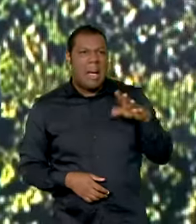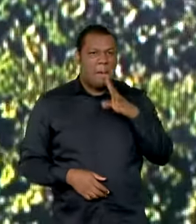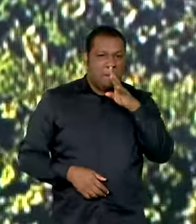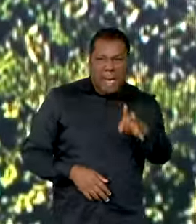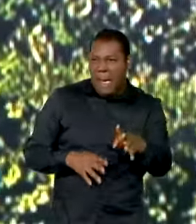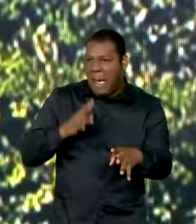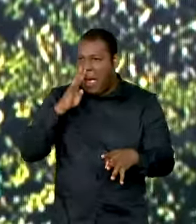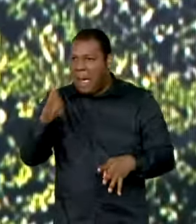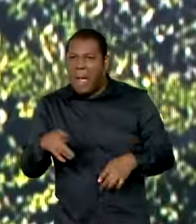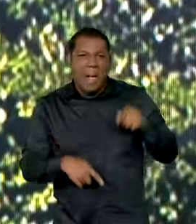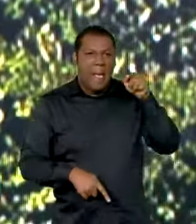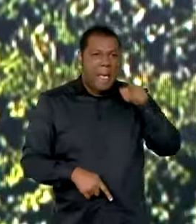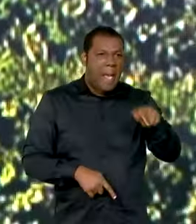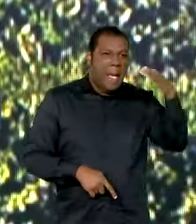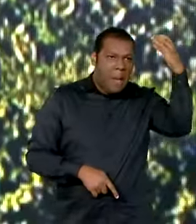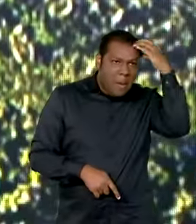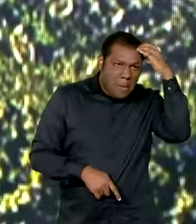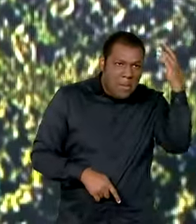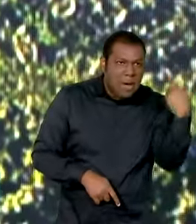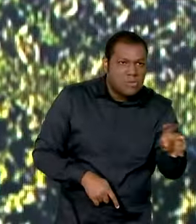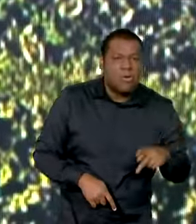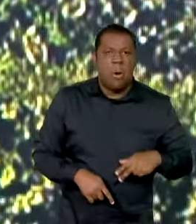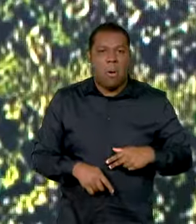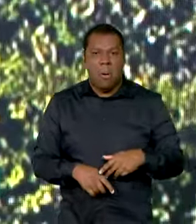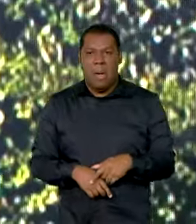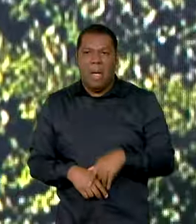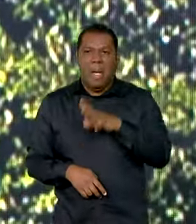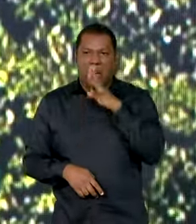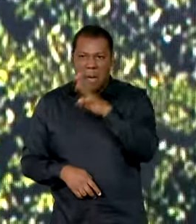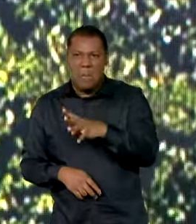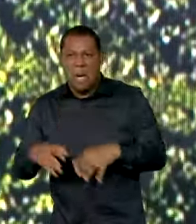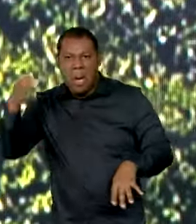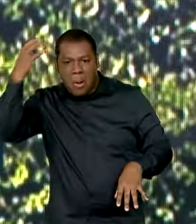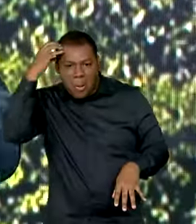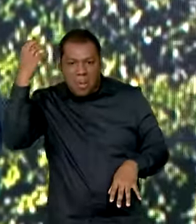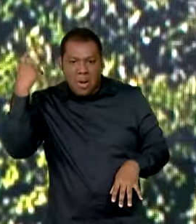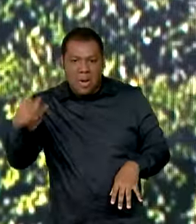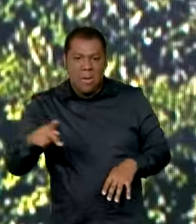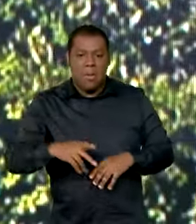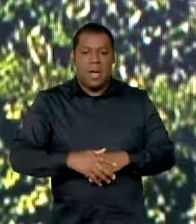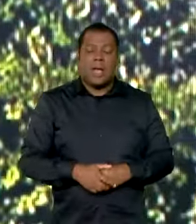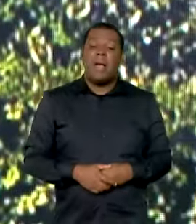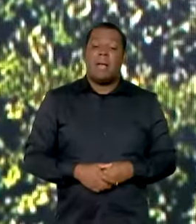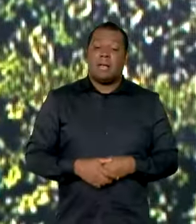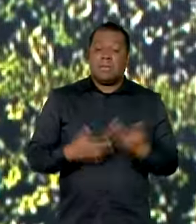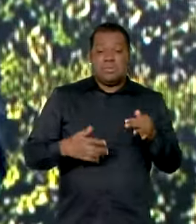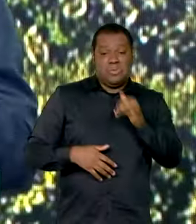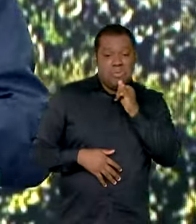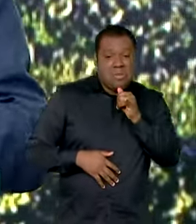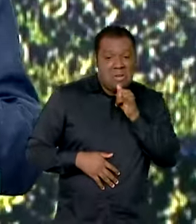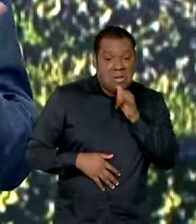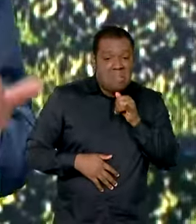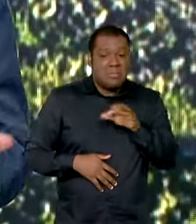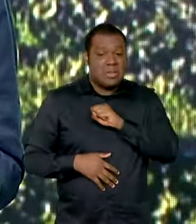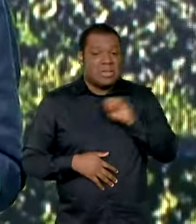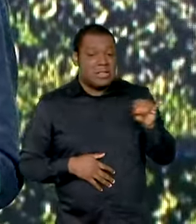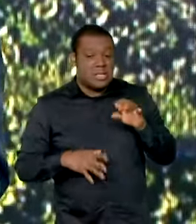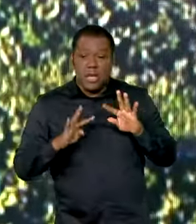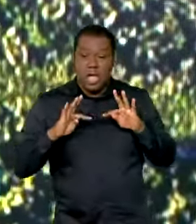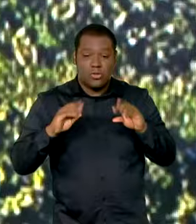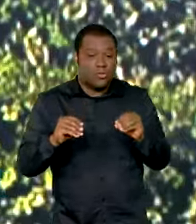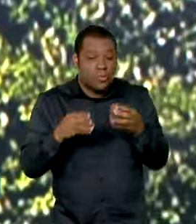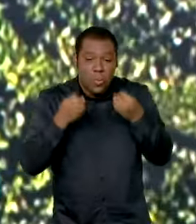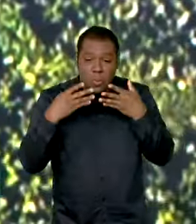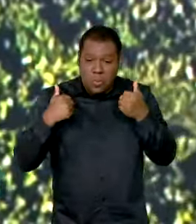né? Quando a coisa está bem, o prefeito fala, sou eu. Ou o governador fala, sou eu. Ou o presidente fala, sou eu.